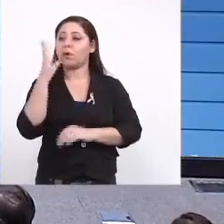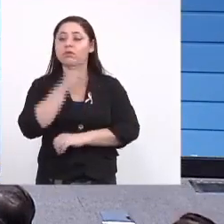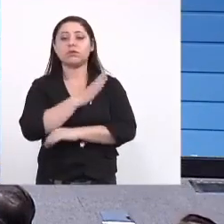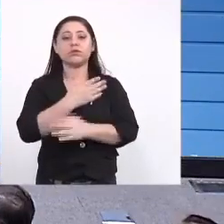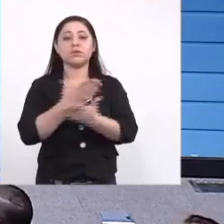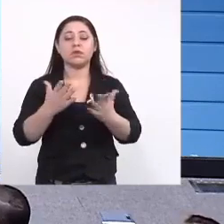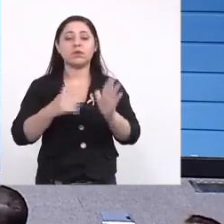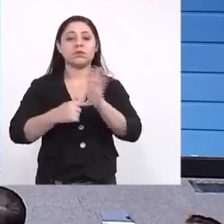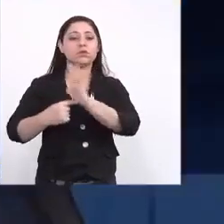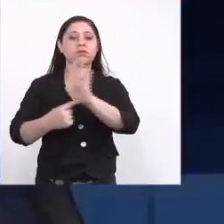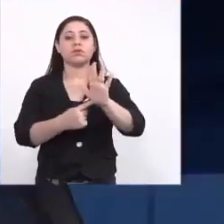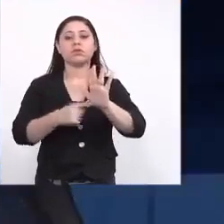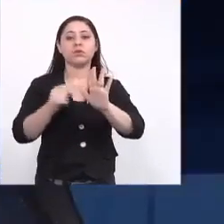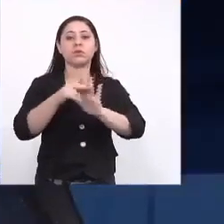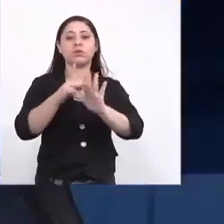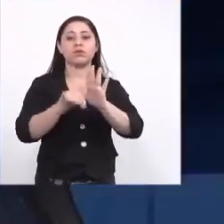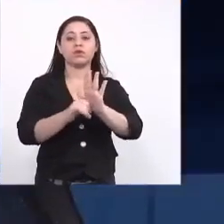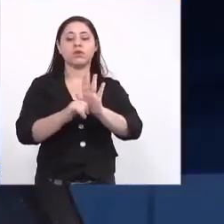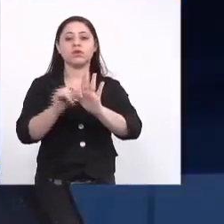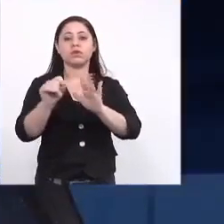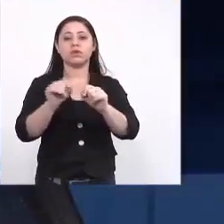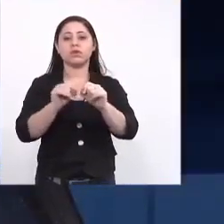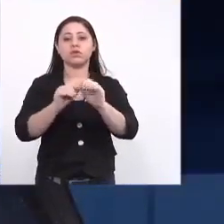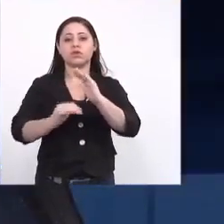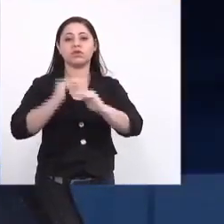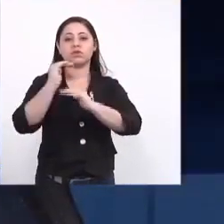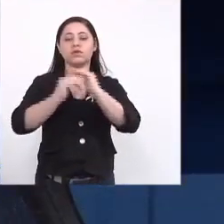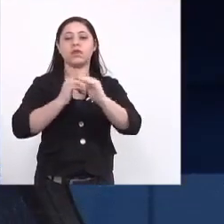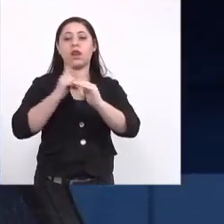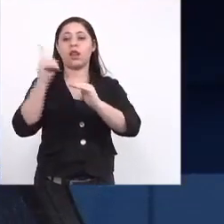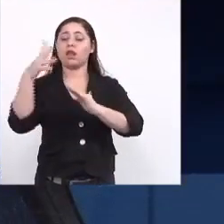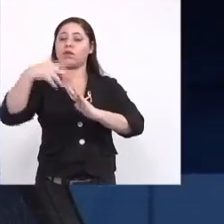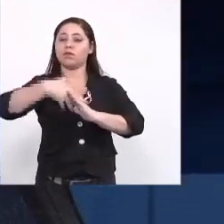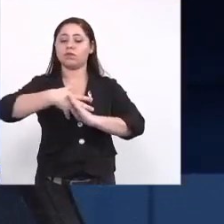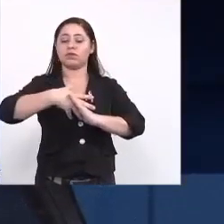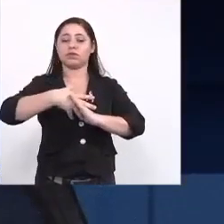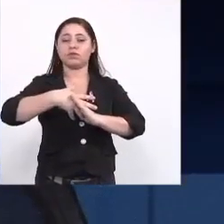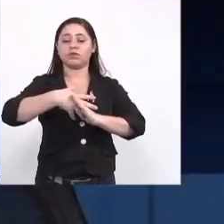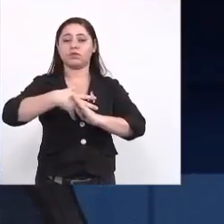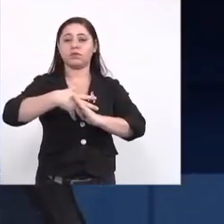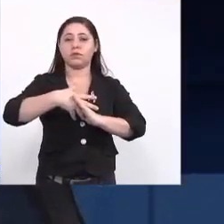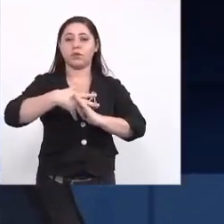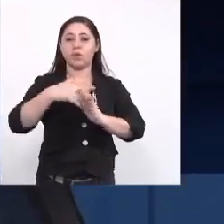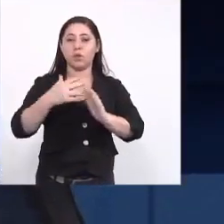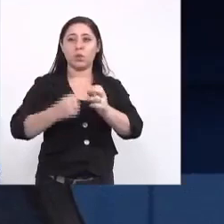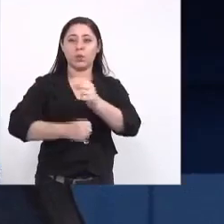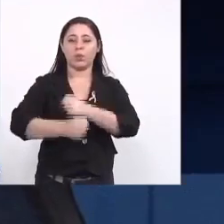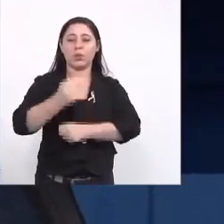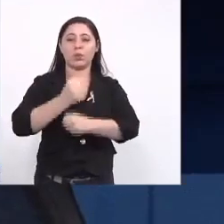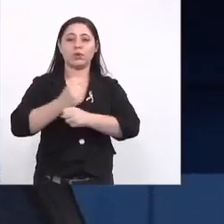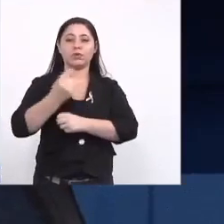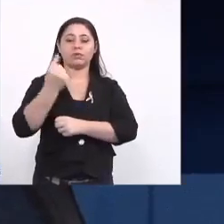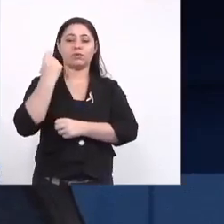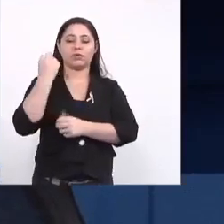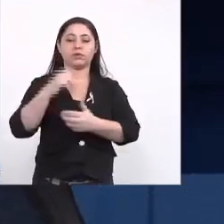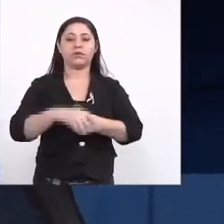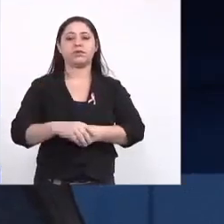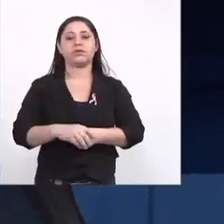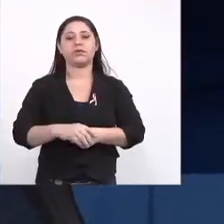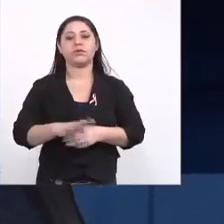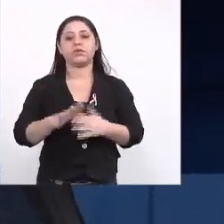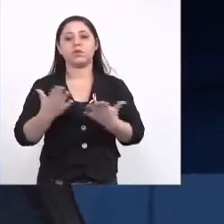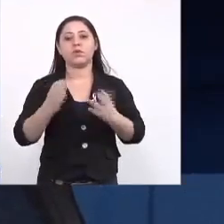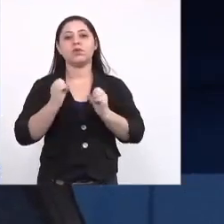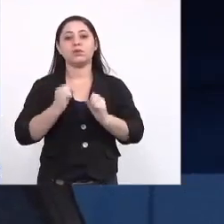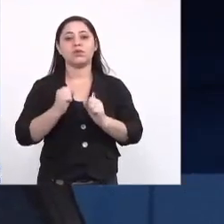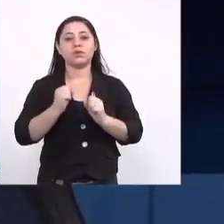Eu vou apresentar um pouquinho do projeto que a gente tem desenvolvido lá na Universidade Federal de Mato Grosso do Sul desde o ano passado. Quando